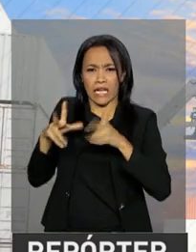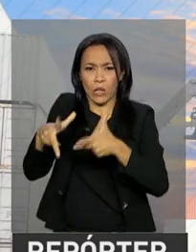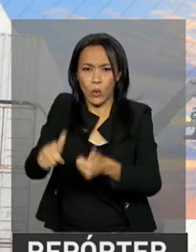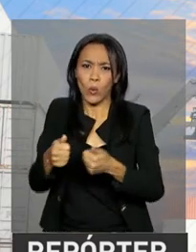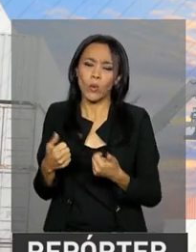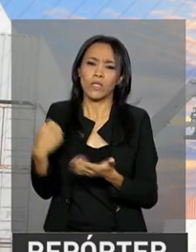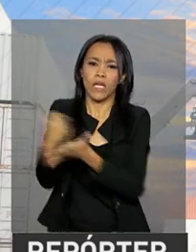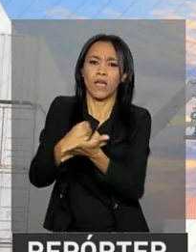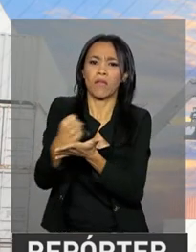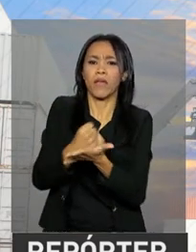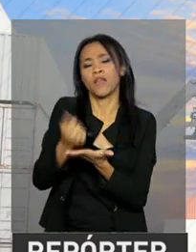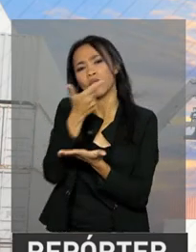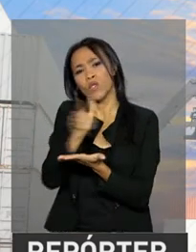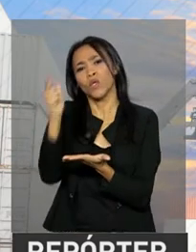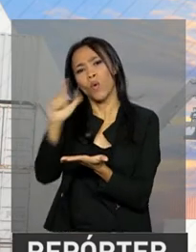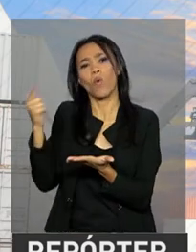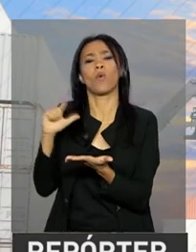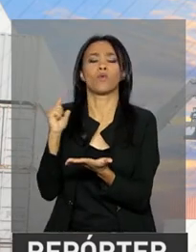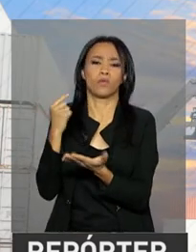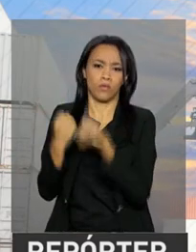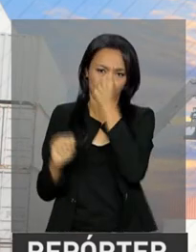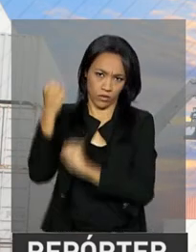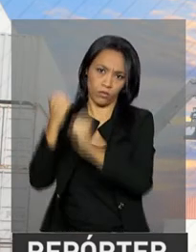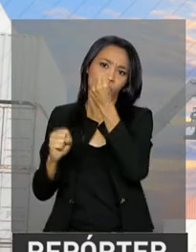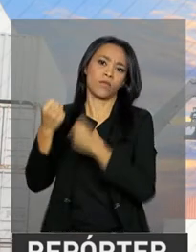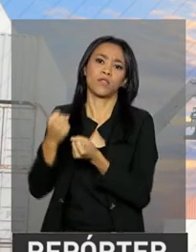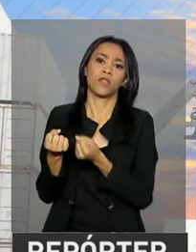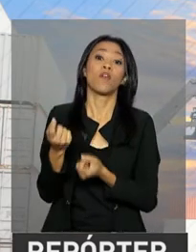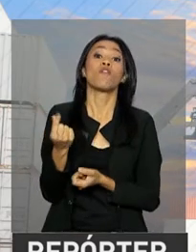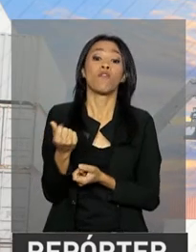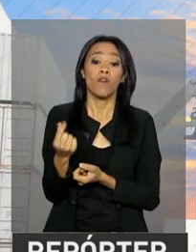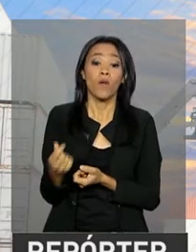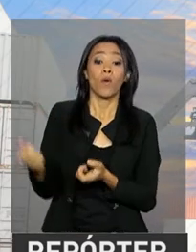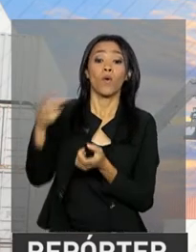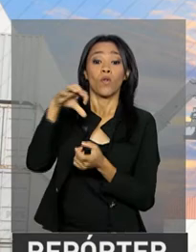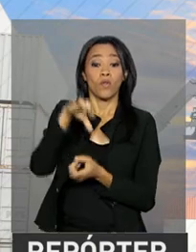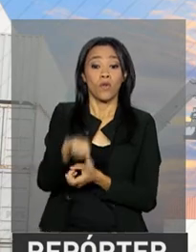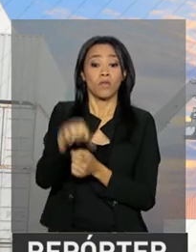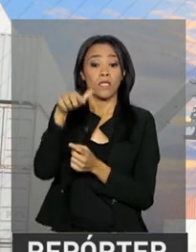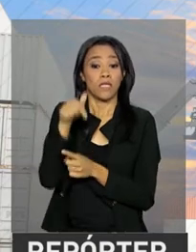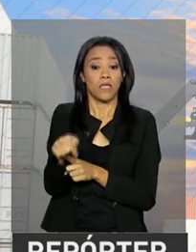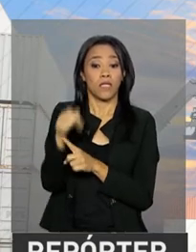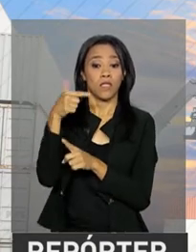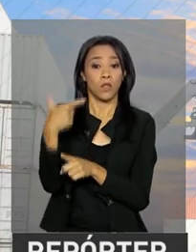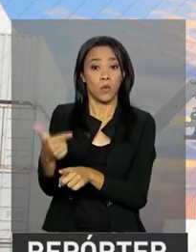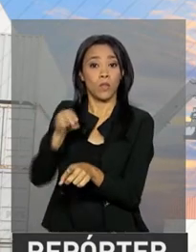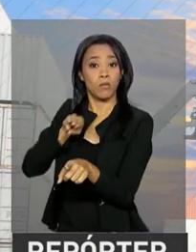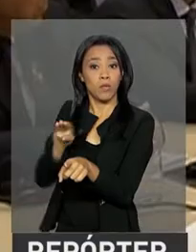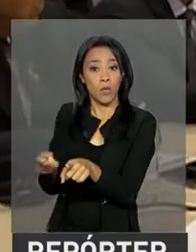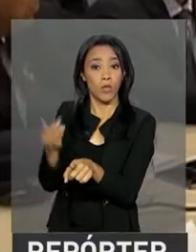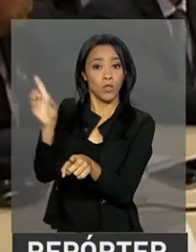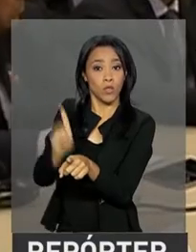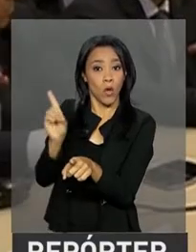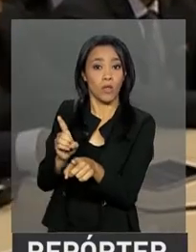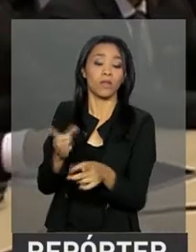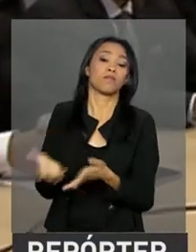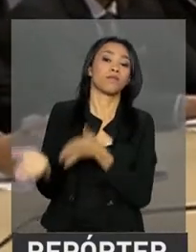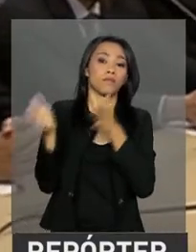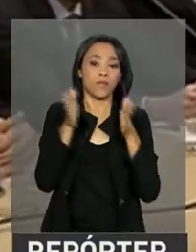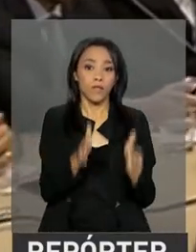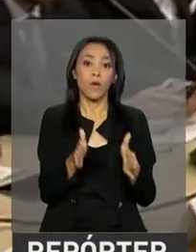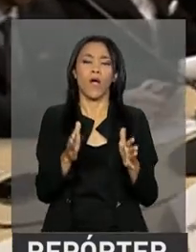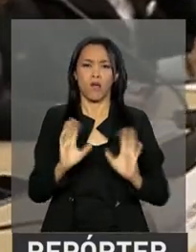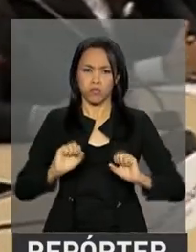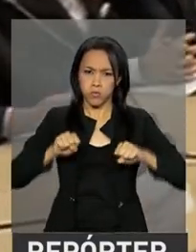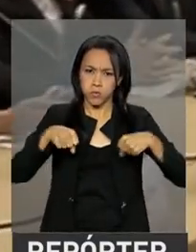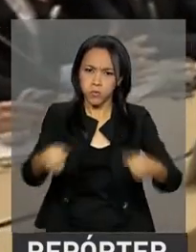medicamentos e outros produtos industrializados no valor de 972 milhões de dólares. Para aumentar o comércio